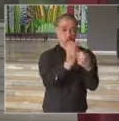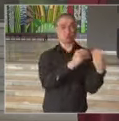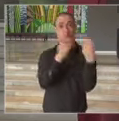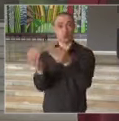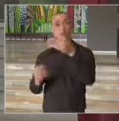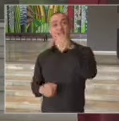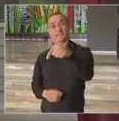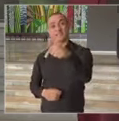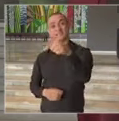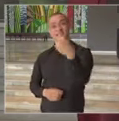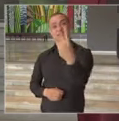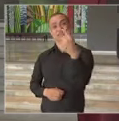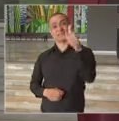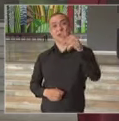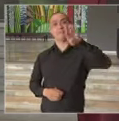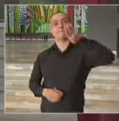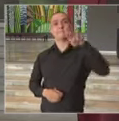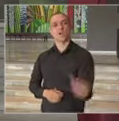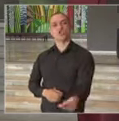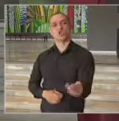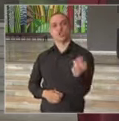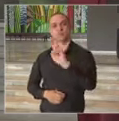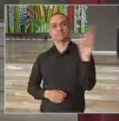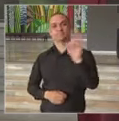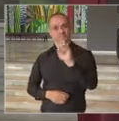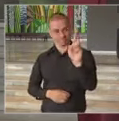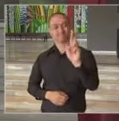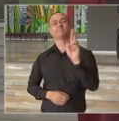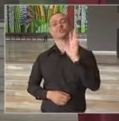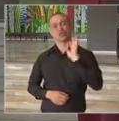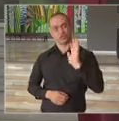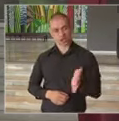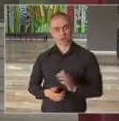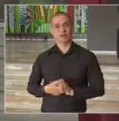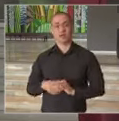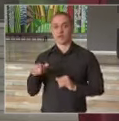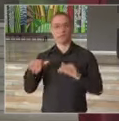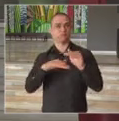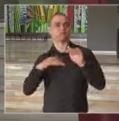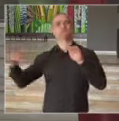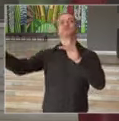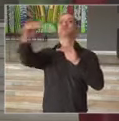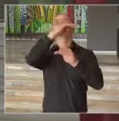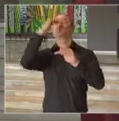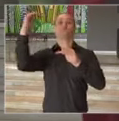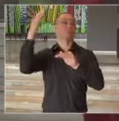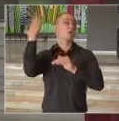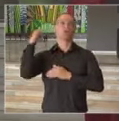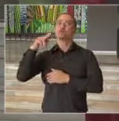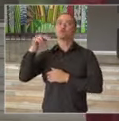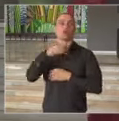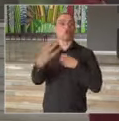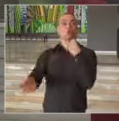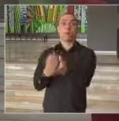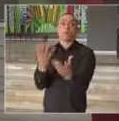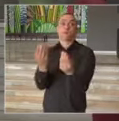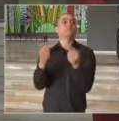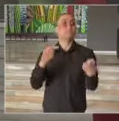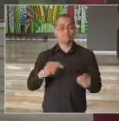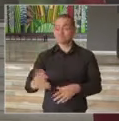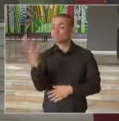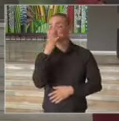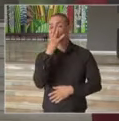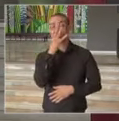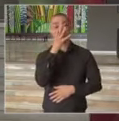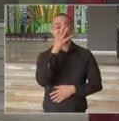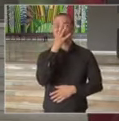de reais em doações. Certamente é um patamar que fica na história de São Paulo, como exemplo de